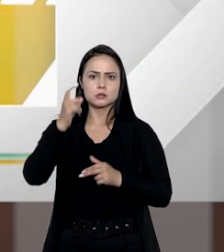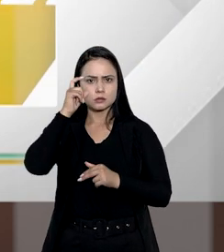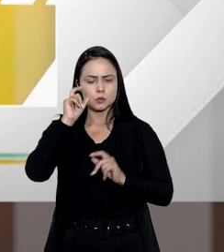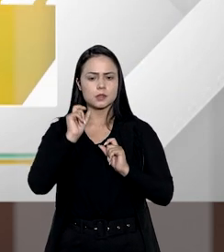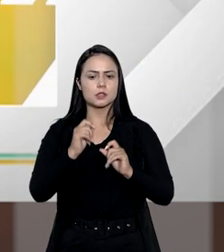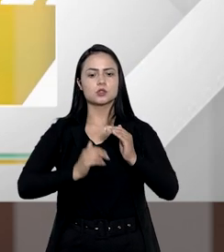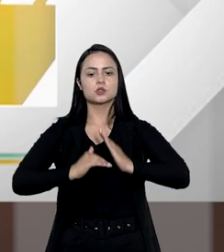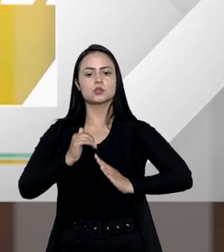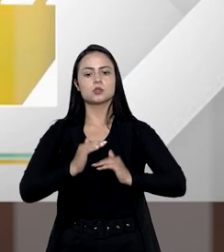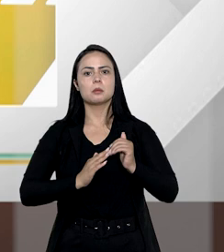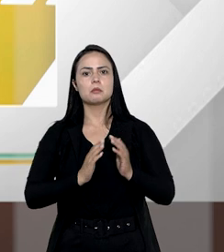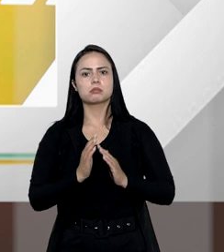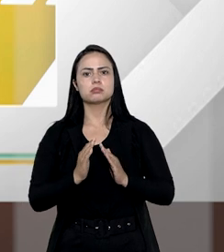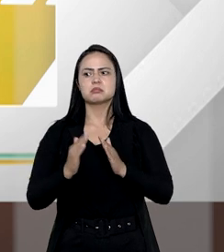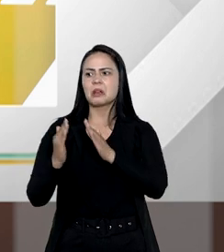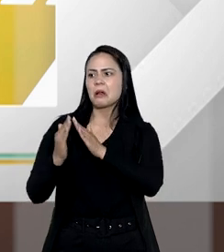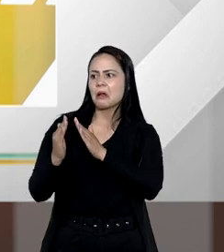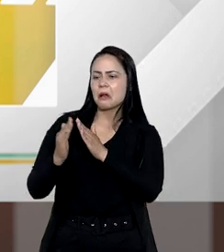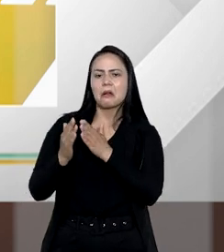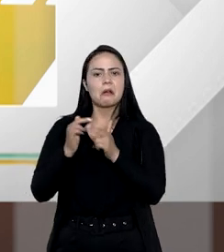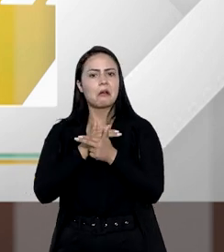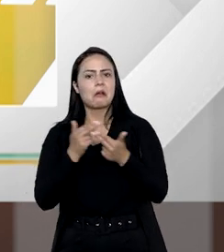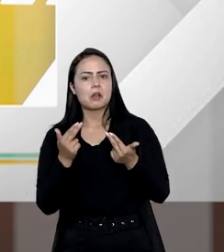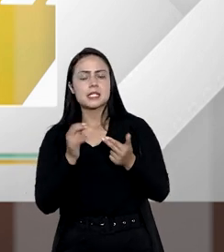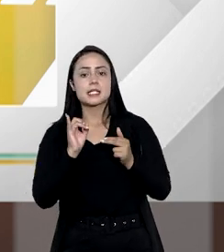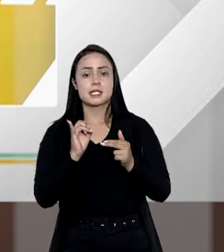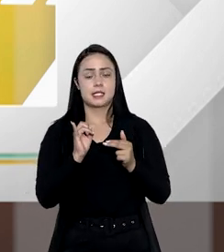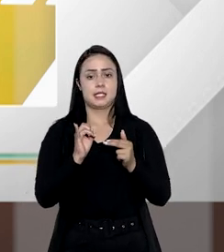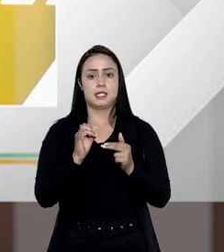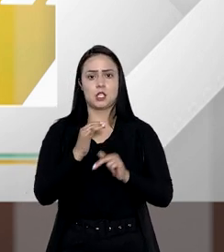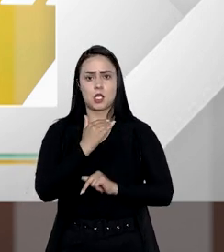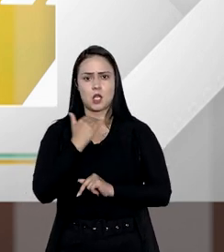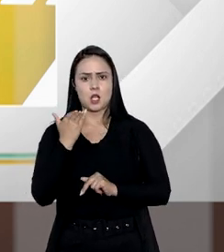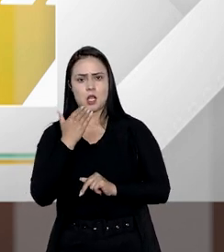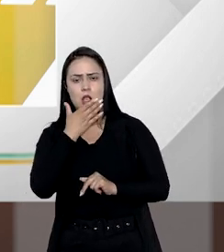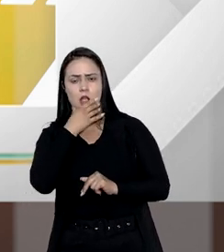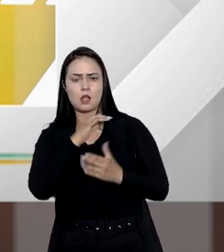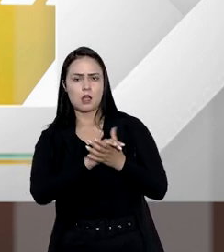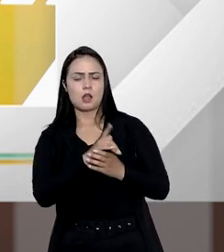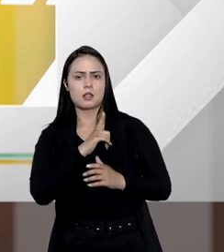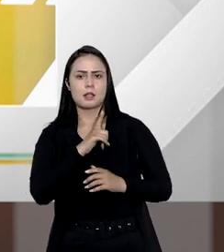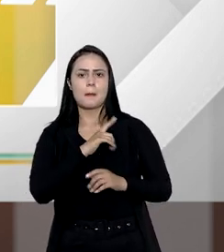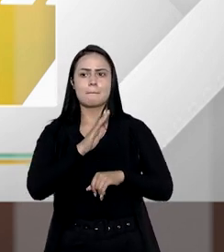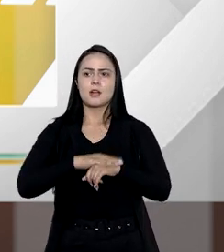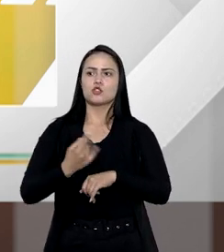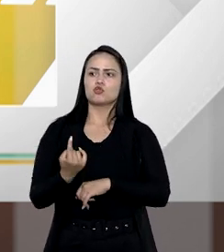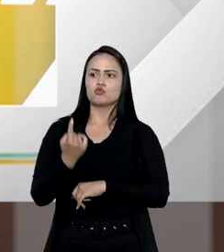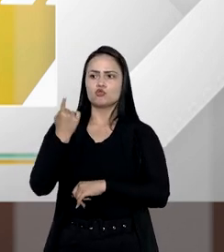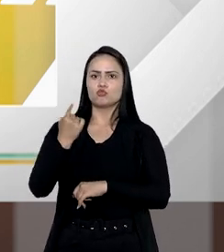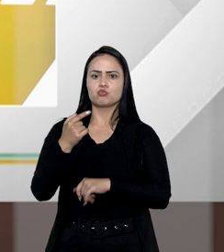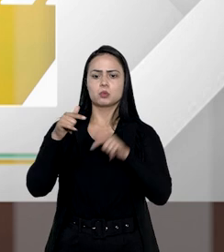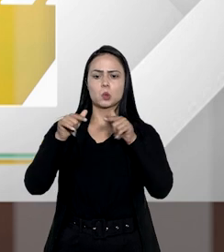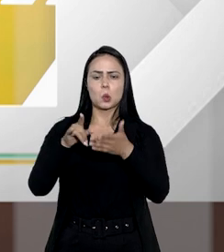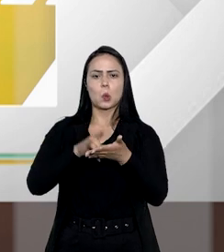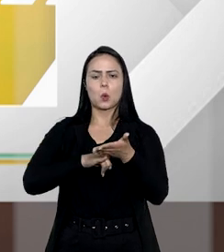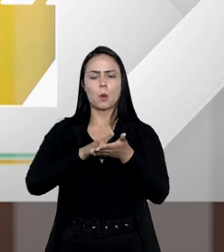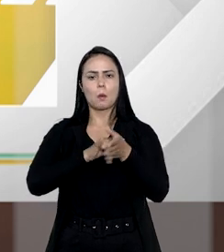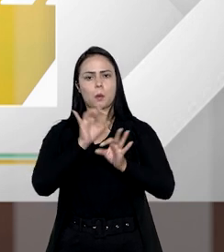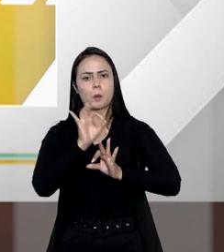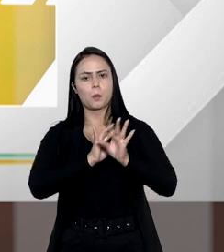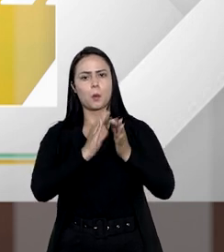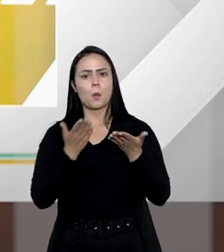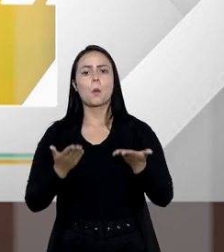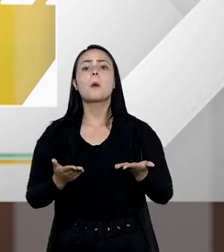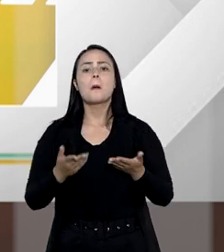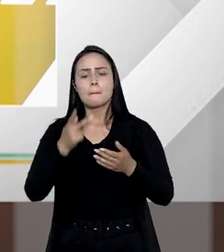interessante é sobre imóveis. Se um dos cônjuges falece e há mais de um imóvel a inventariar, como fica o direito real